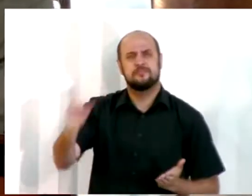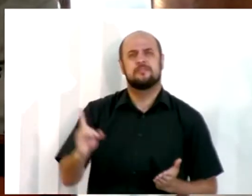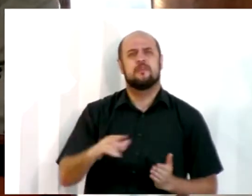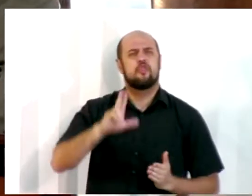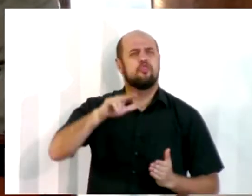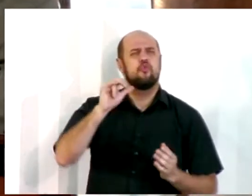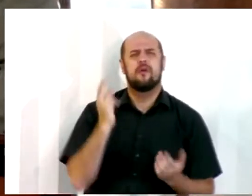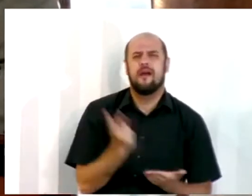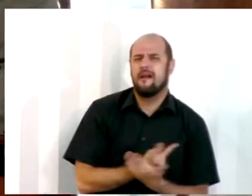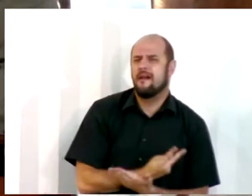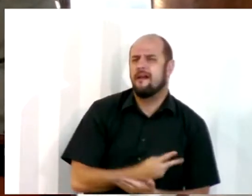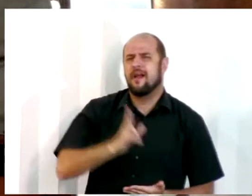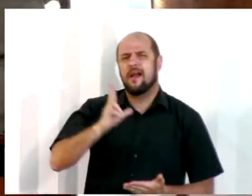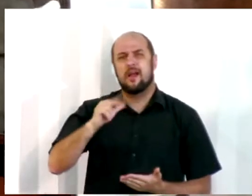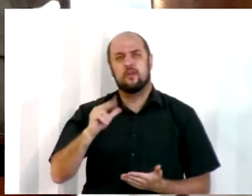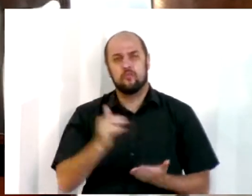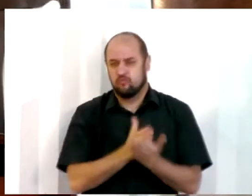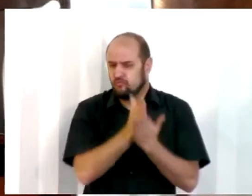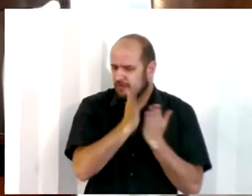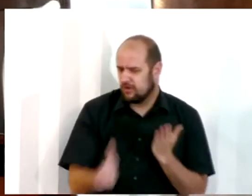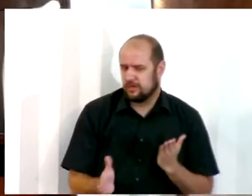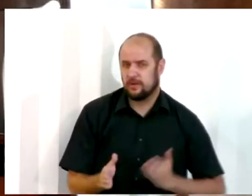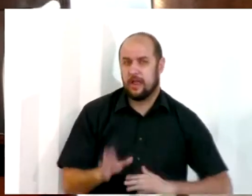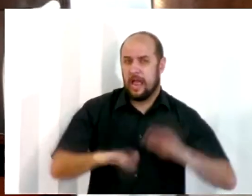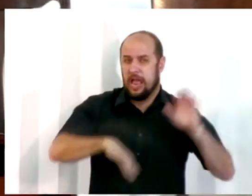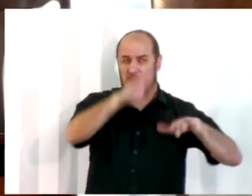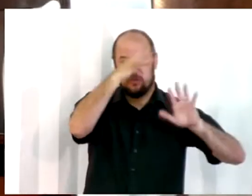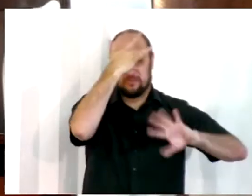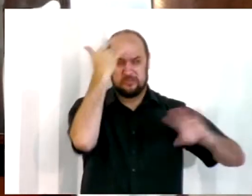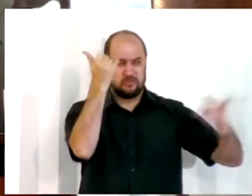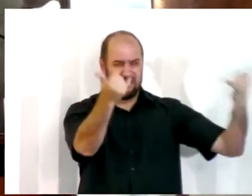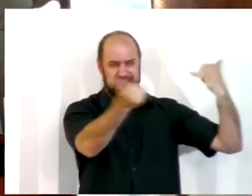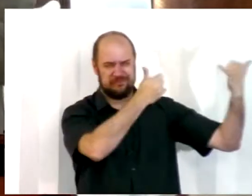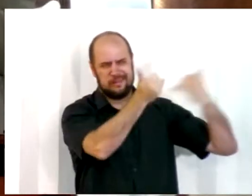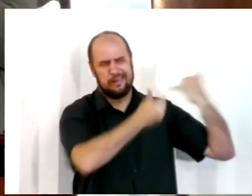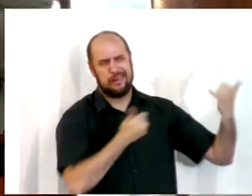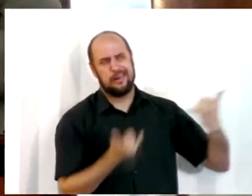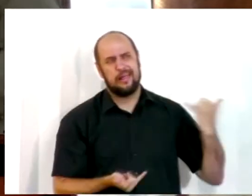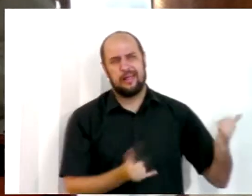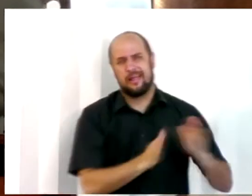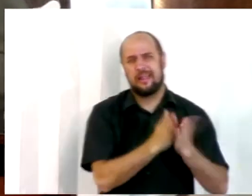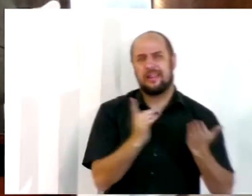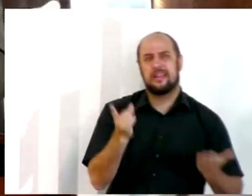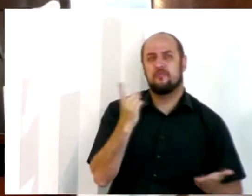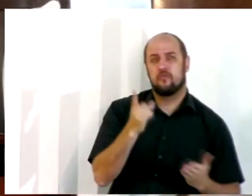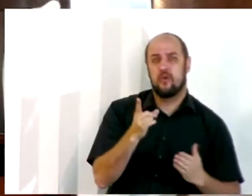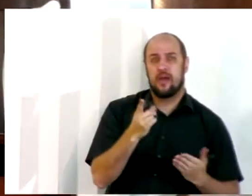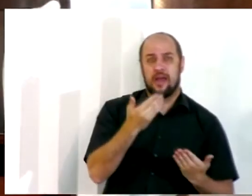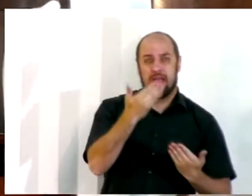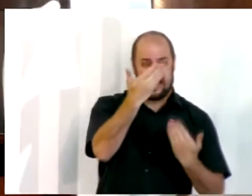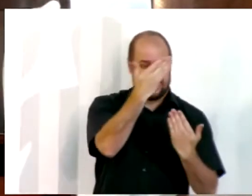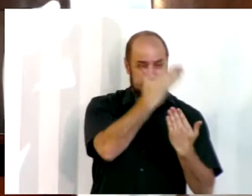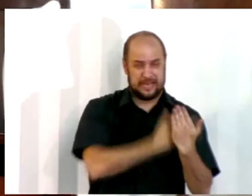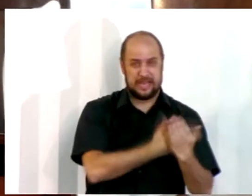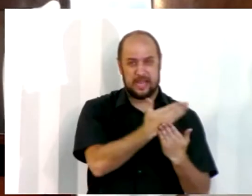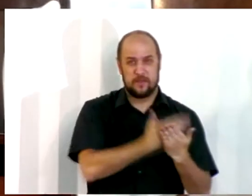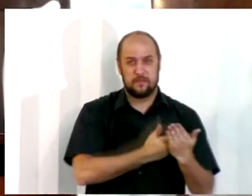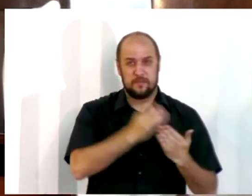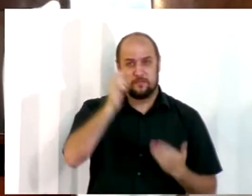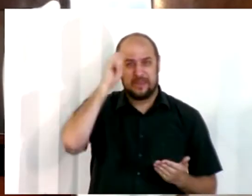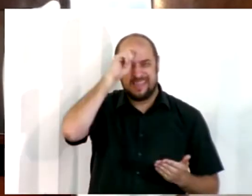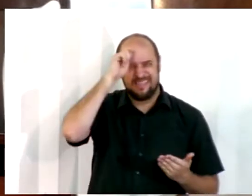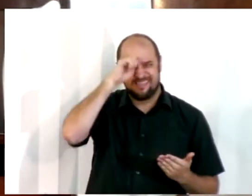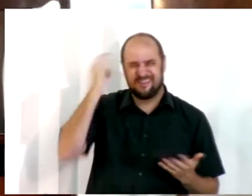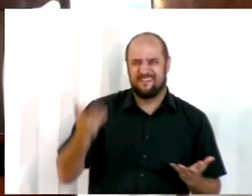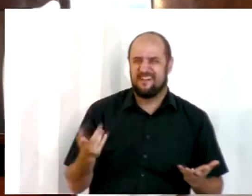Muitos por aí falam que nós estamos confiando num livro, e antigamente até se falava o famoso livro da capa preta. Hoje tem capas de todas as